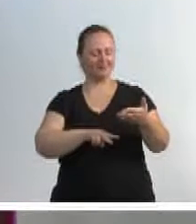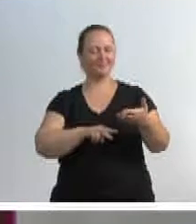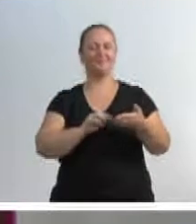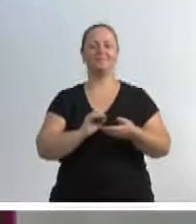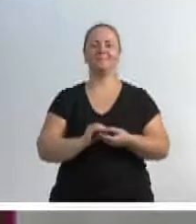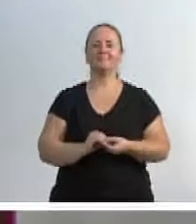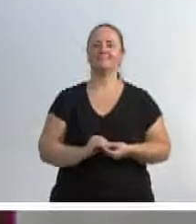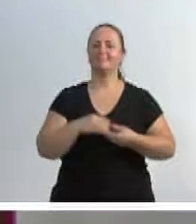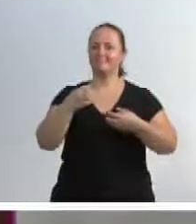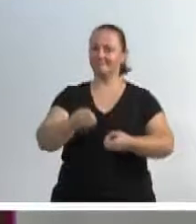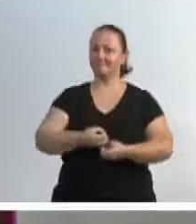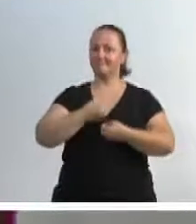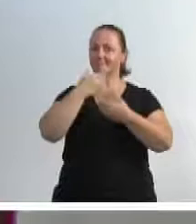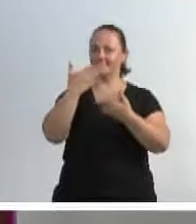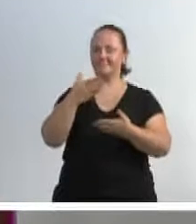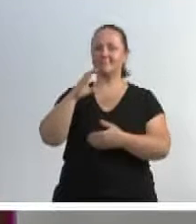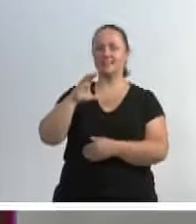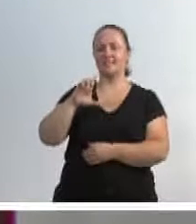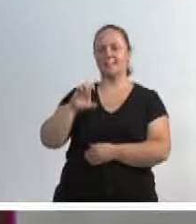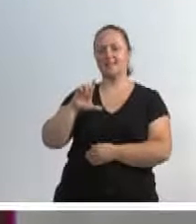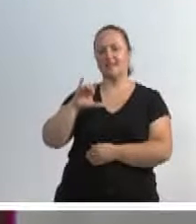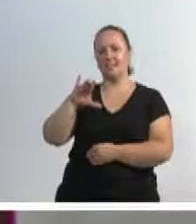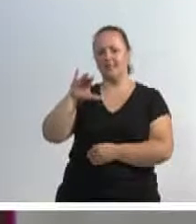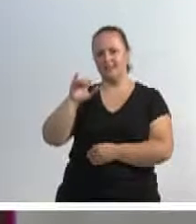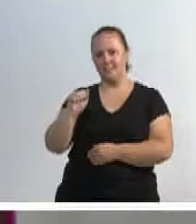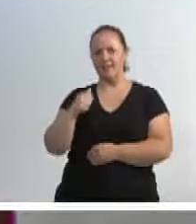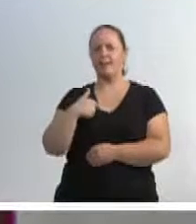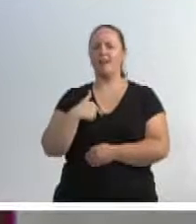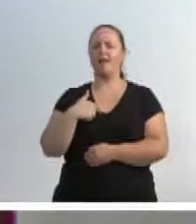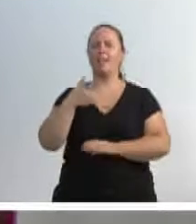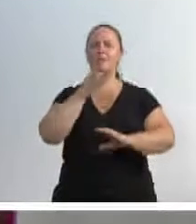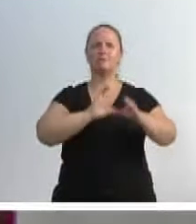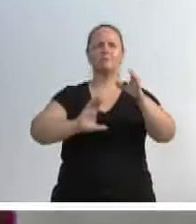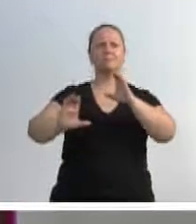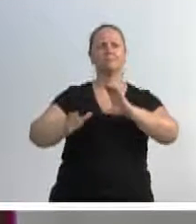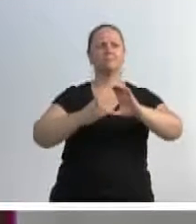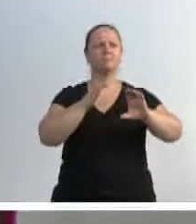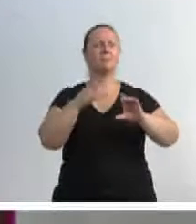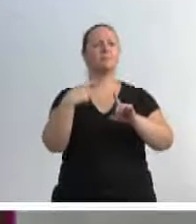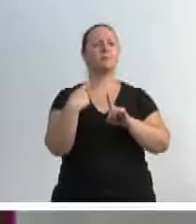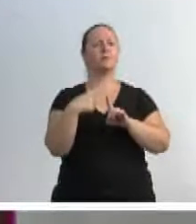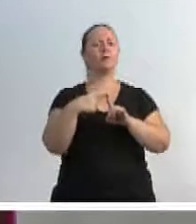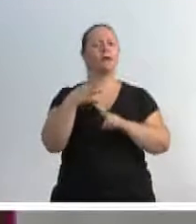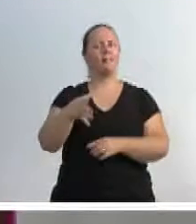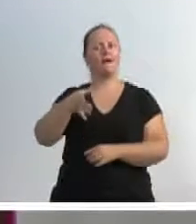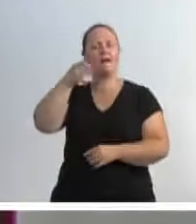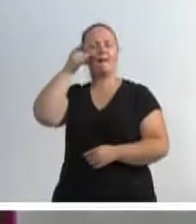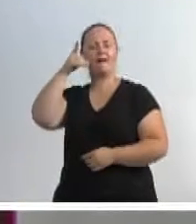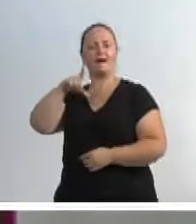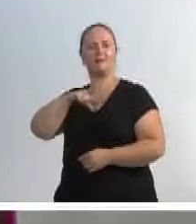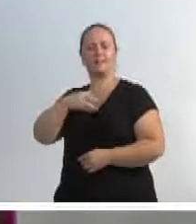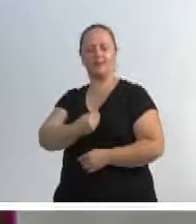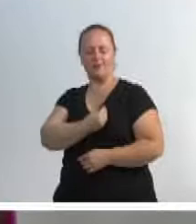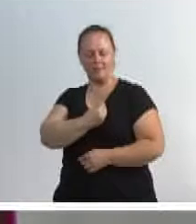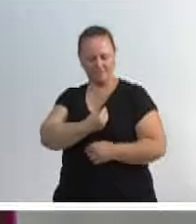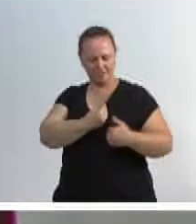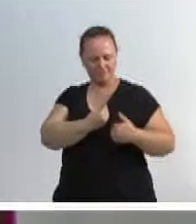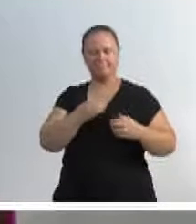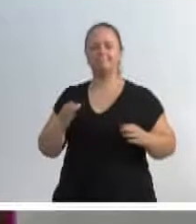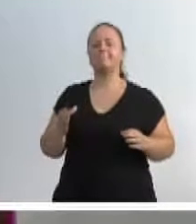um poema de Cecília Meirelles. Eu canto porque o instante existe, e a minha vida está completa.